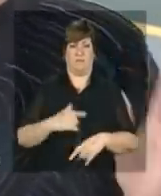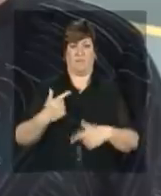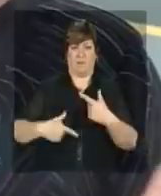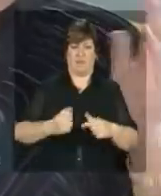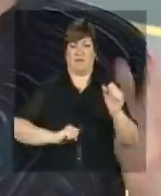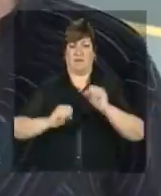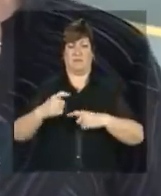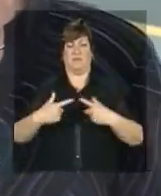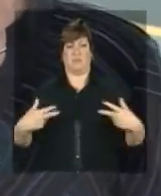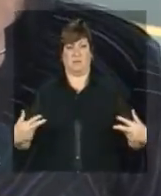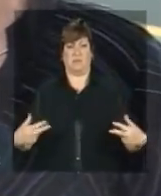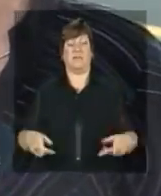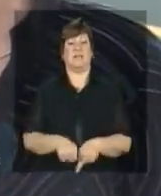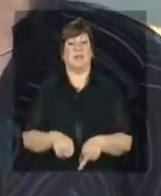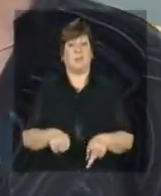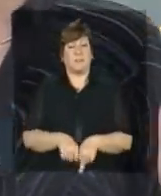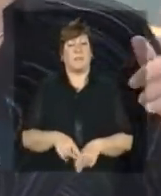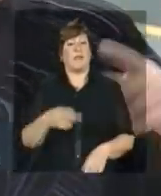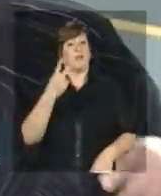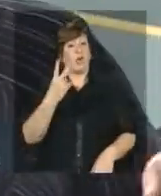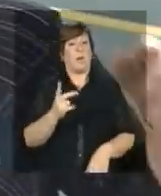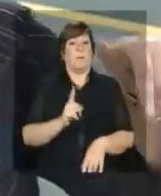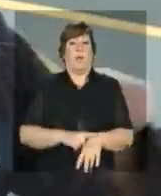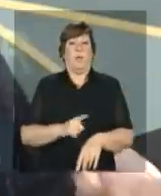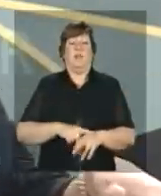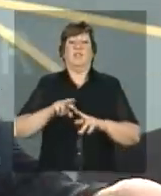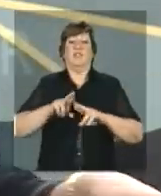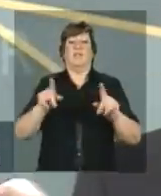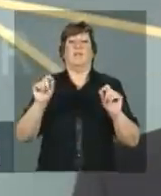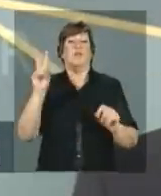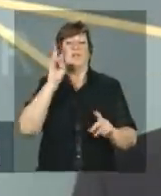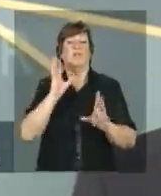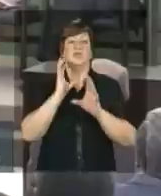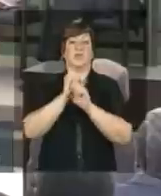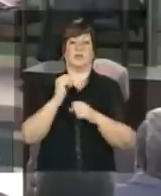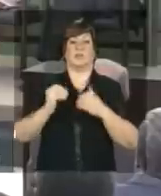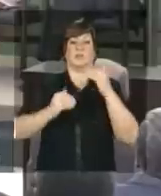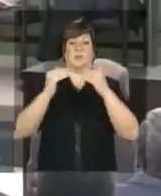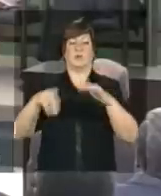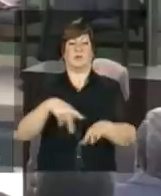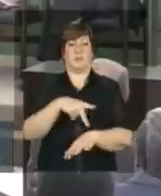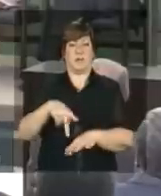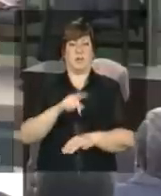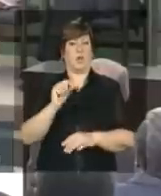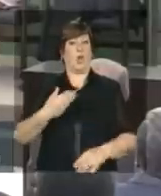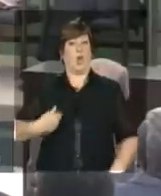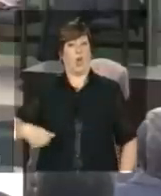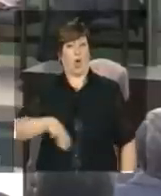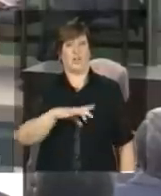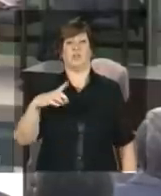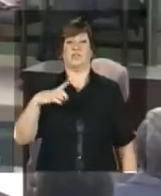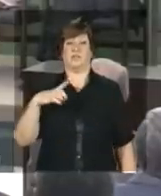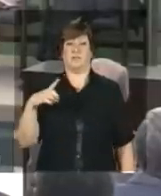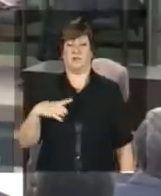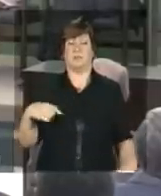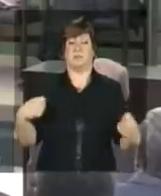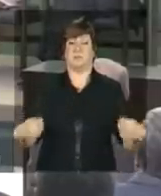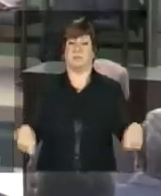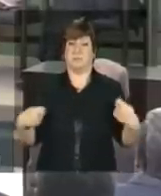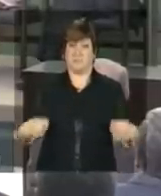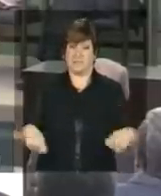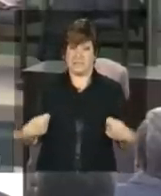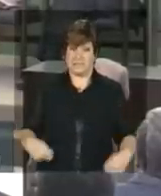são dois momentos diferentes na história do desenvolvimento dos países que nós tivemos de dar conta